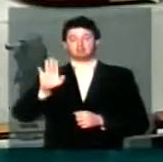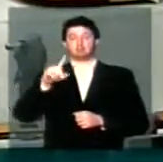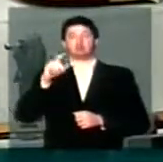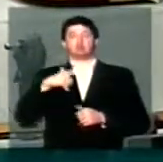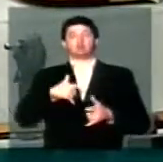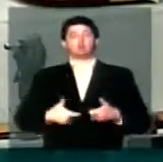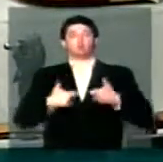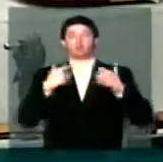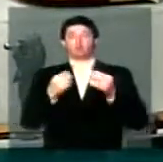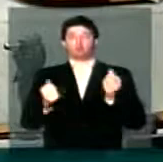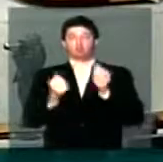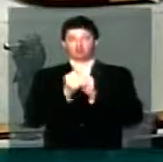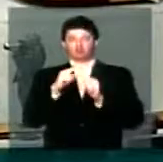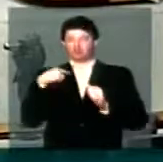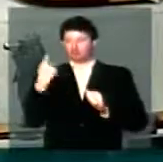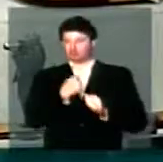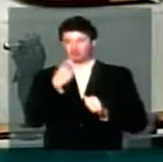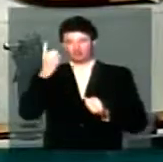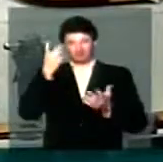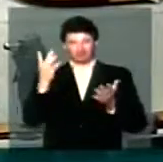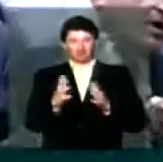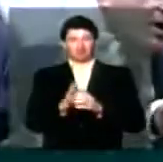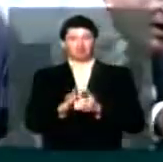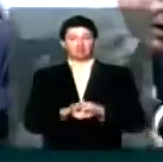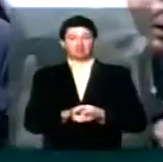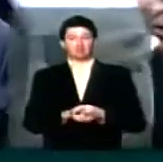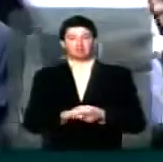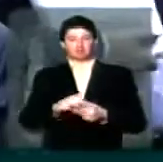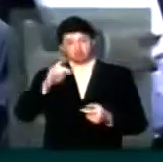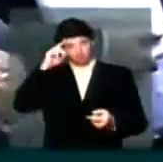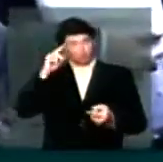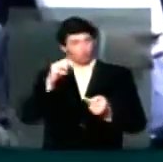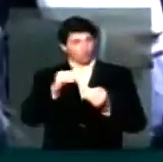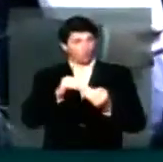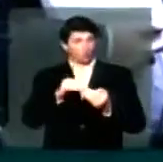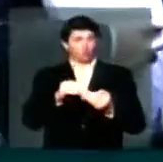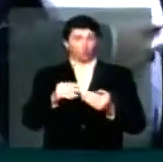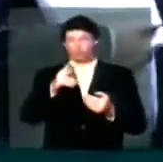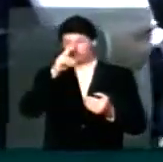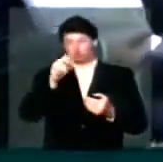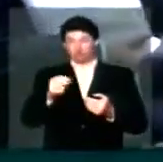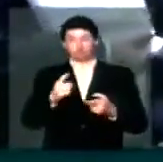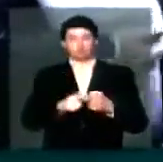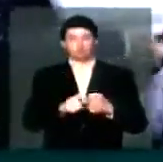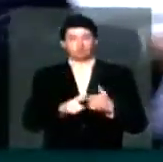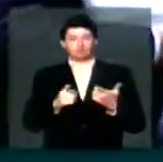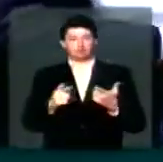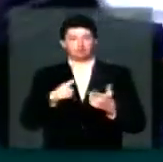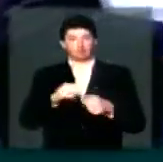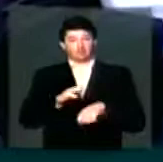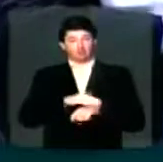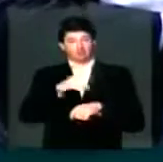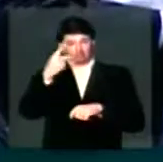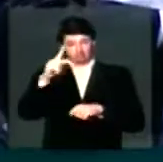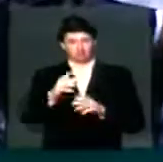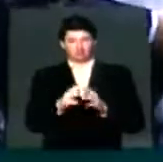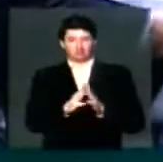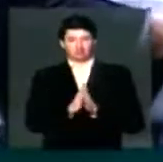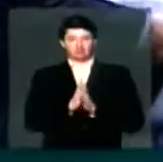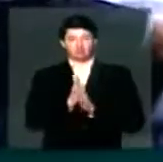presença entre nossos quadros, dizer que nós concordamos muito rapidamente, porque nós estamos tomando seu tempo,